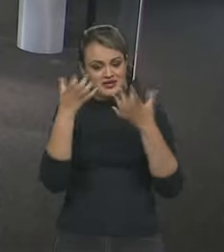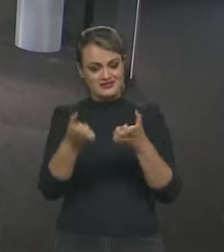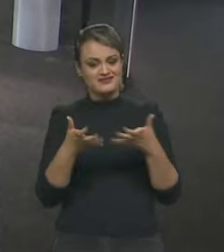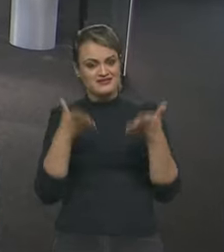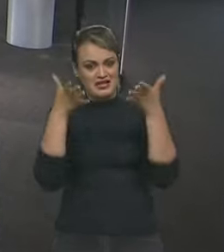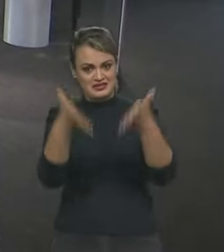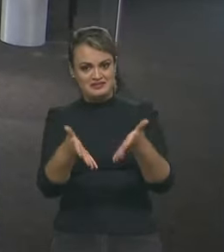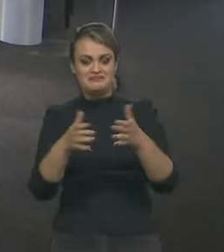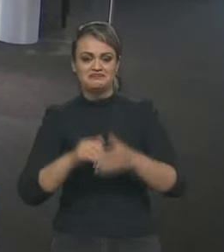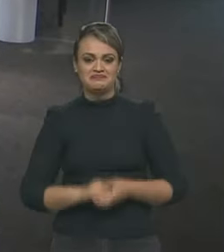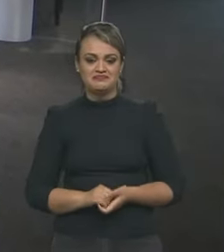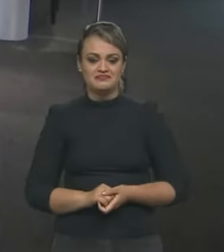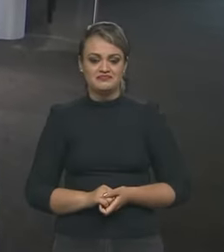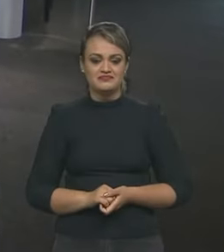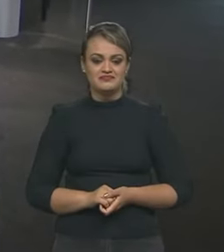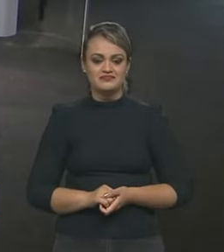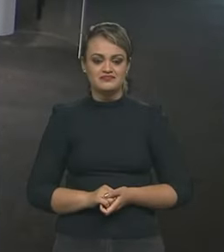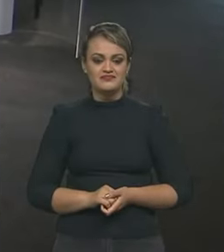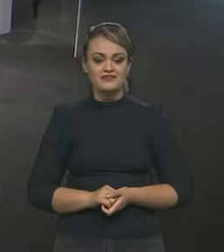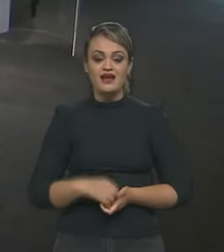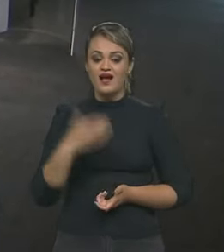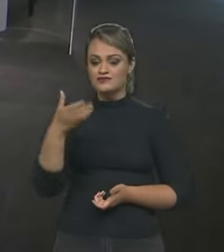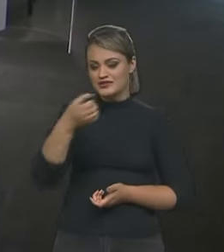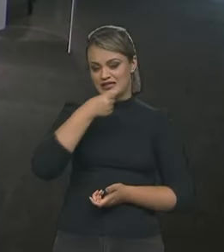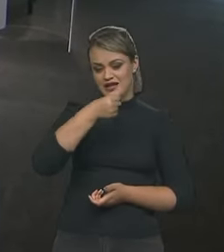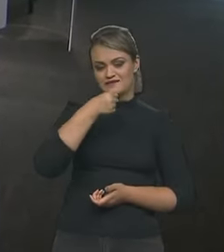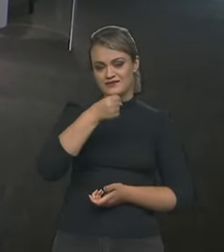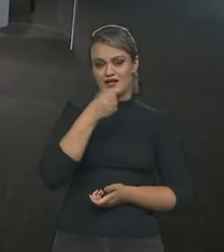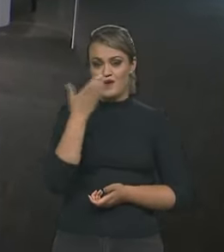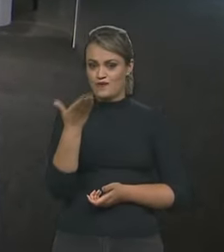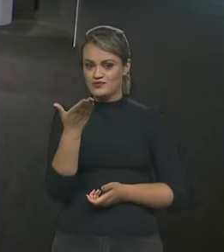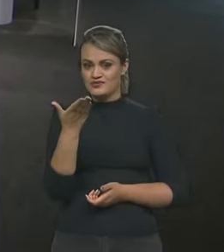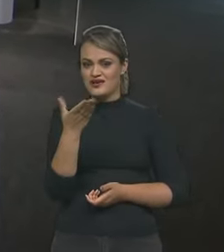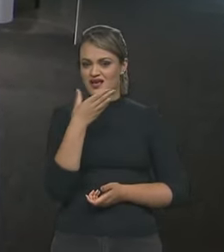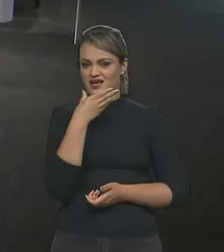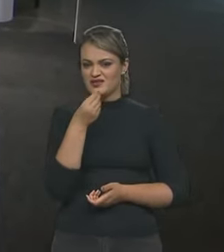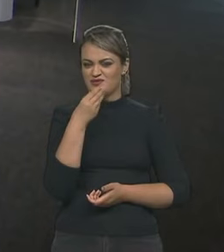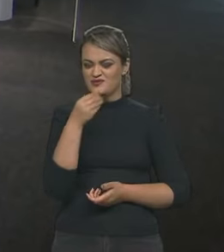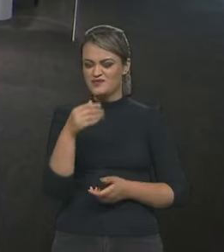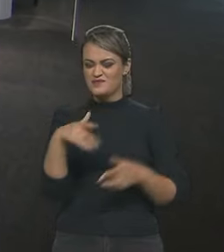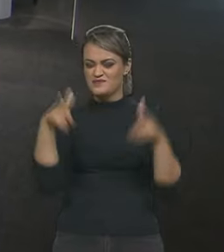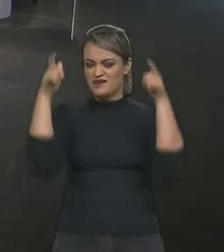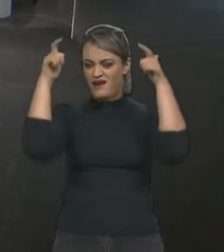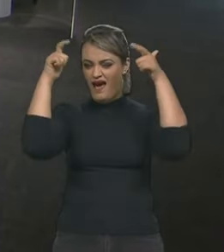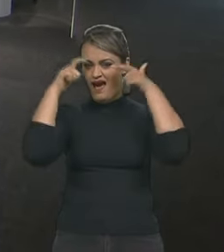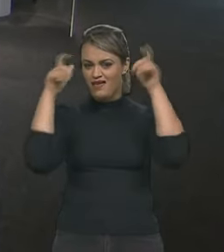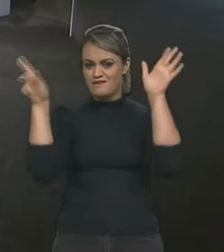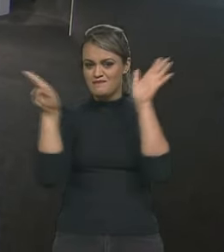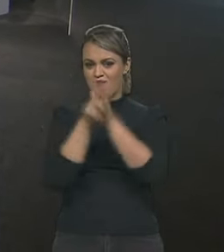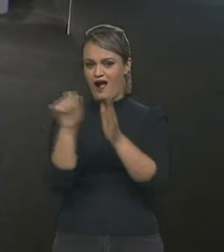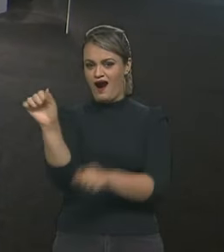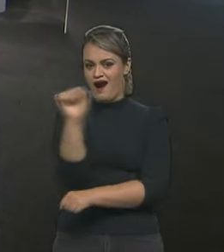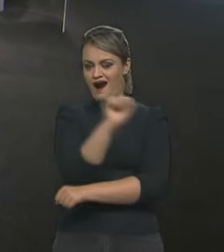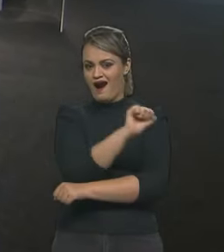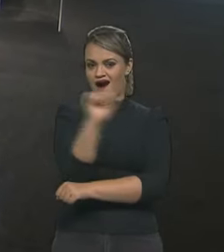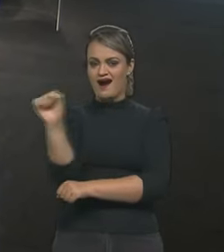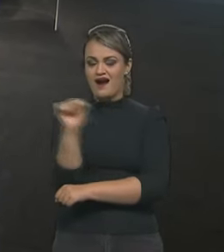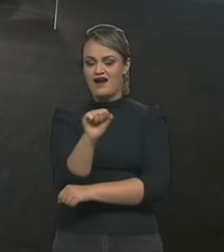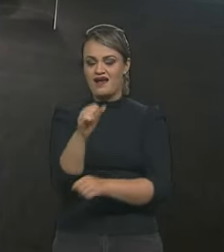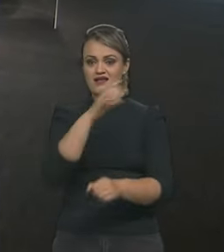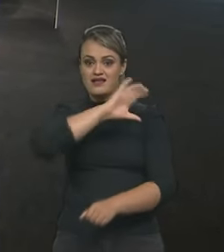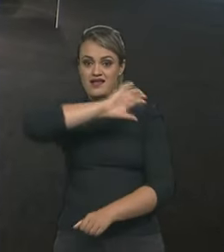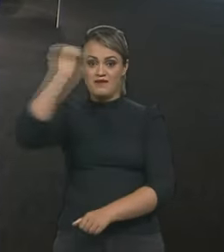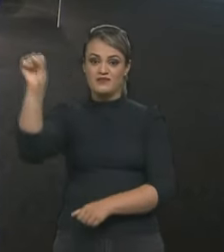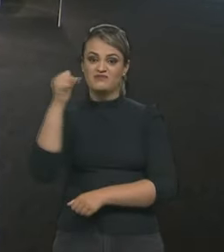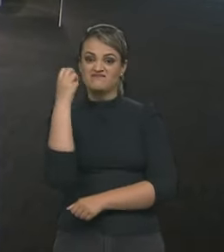e estarem aqui com a gente. E o nosso entrevistado desta noite é da realeza do automobilismo, tricampeão mundial